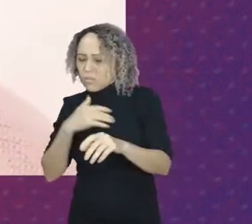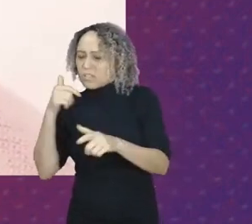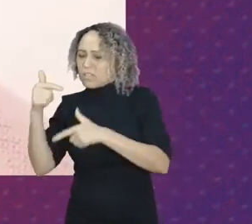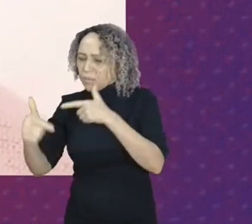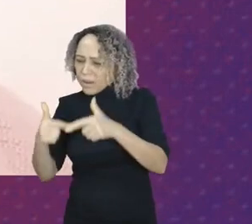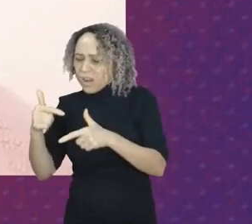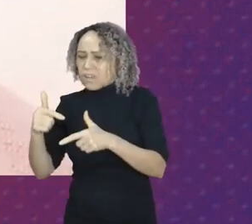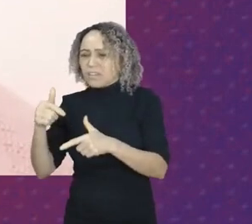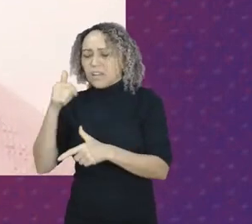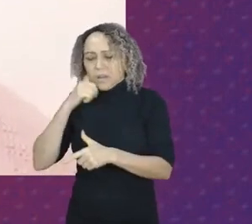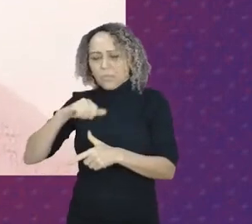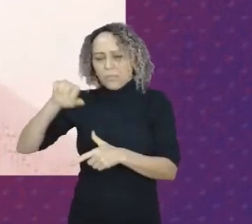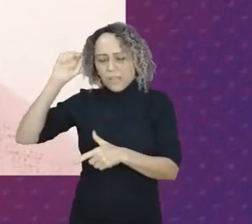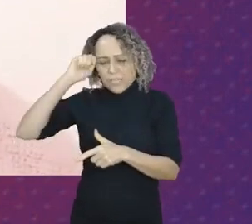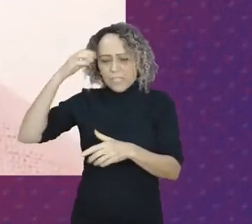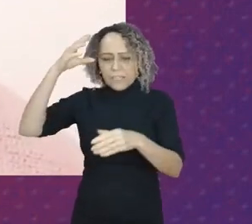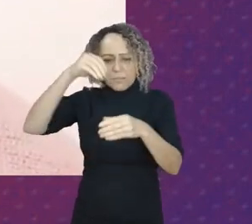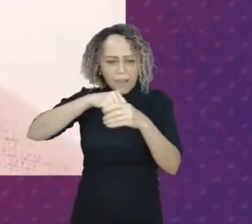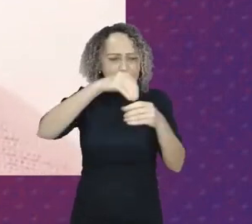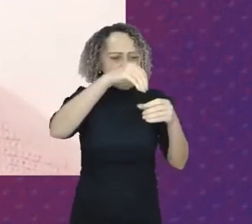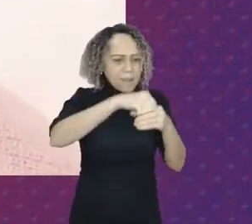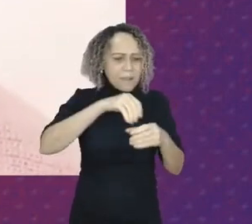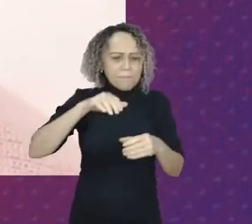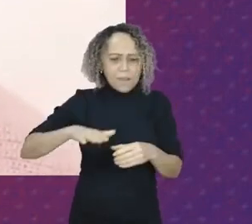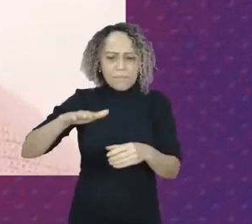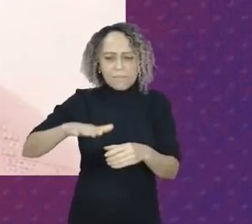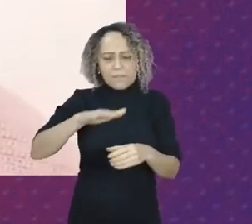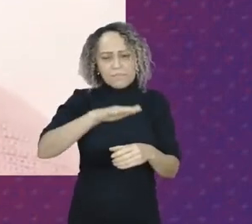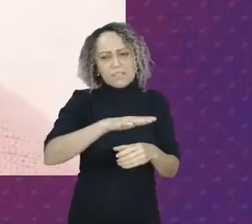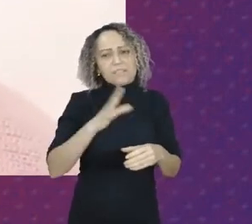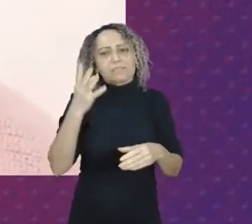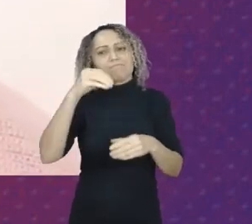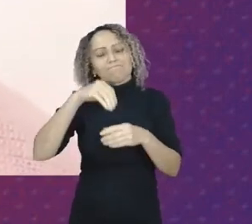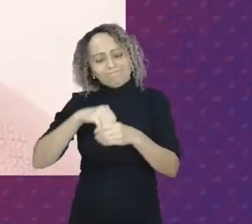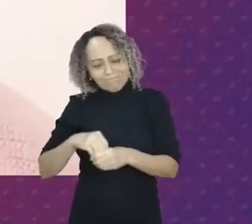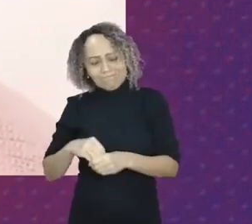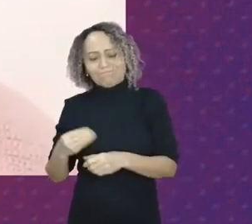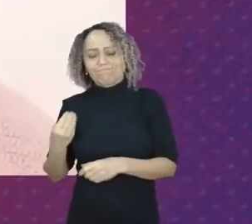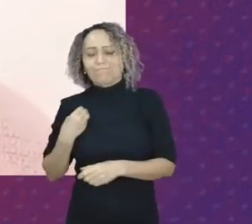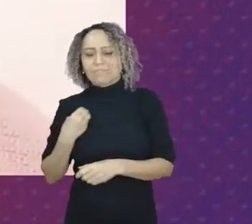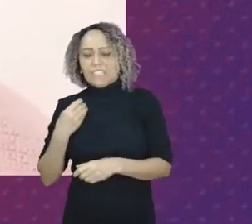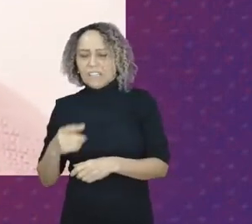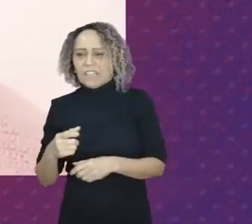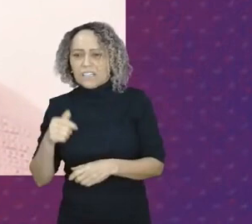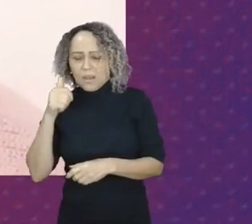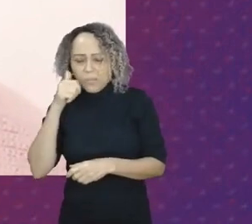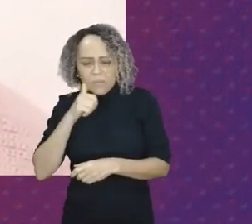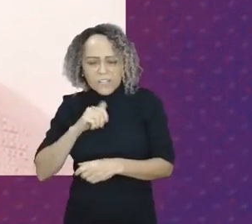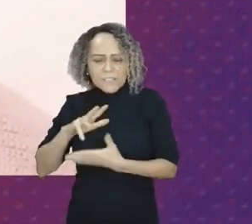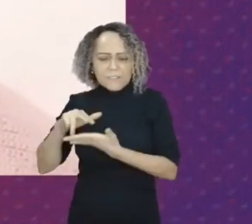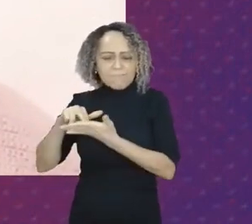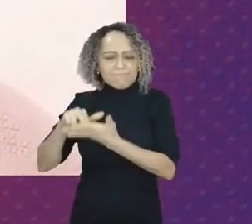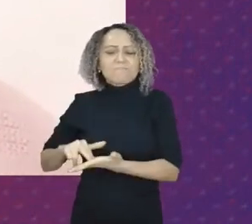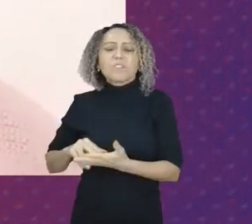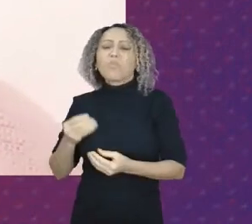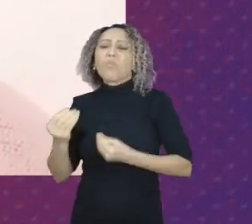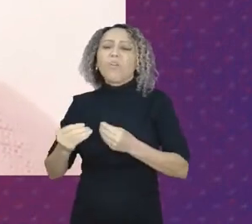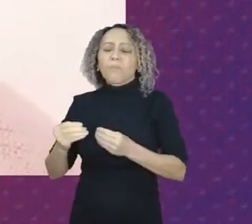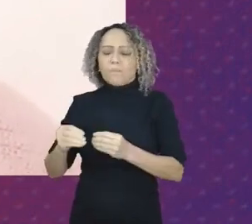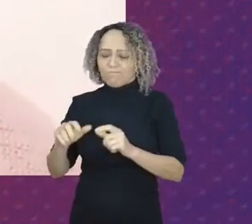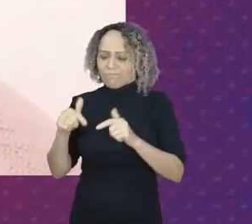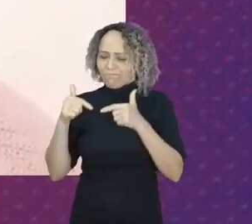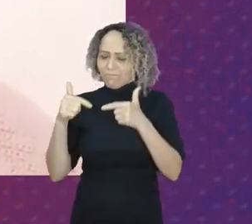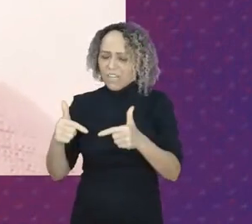a mulher negra sobrevive a tudo isso de forma guerreira nós